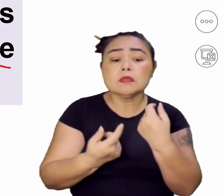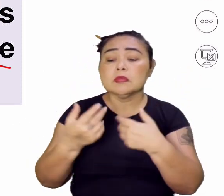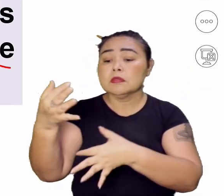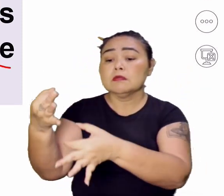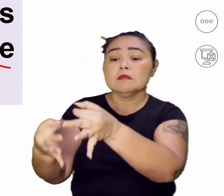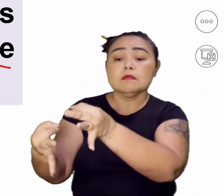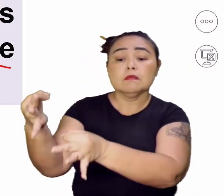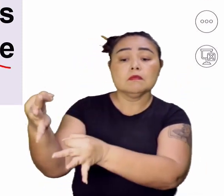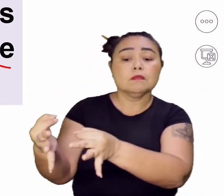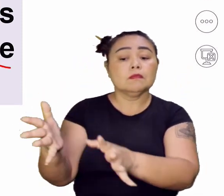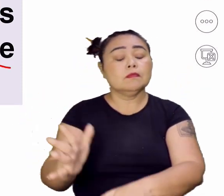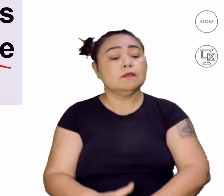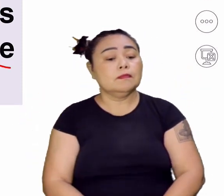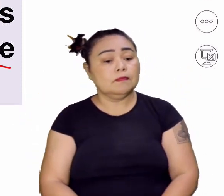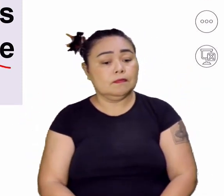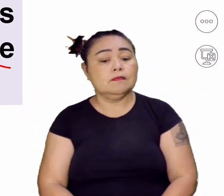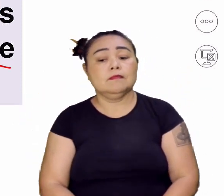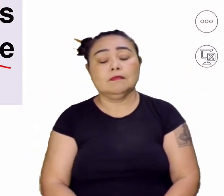jurídicas.